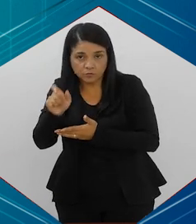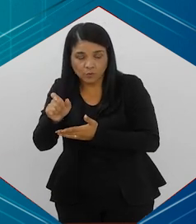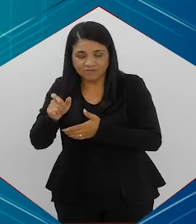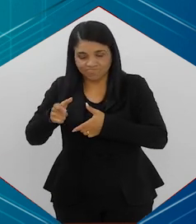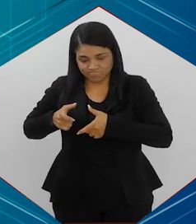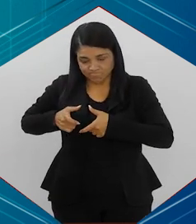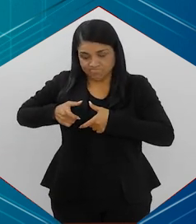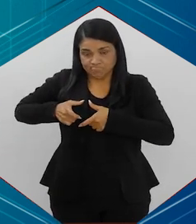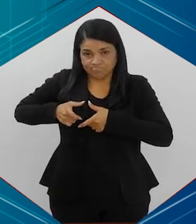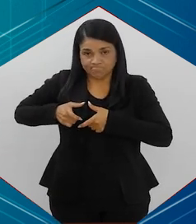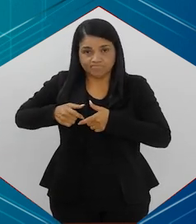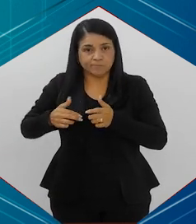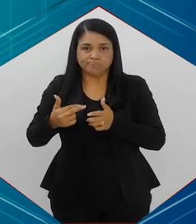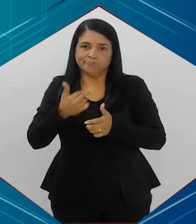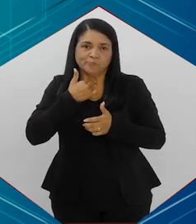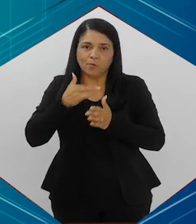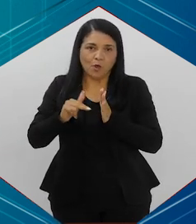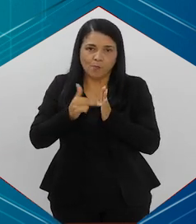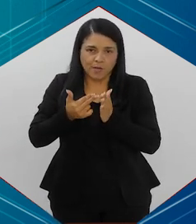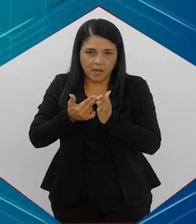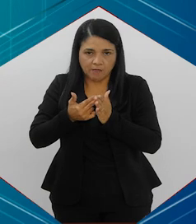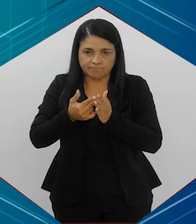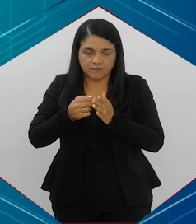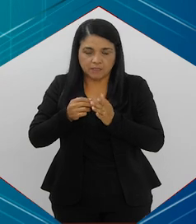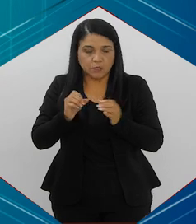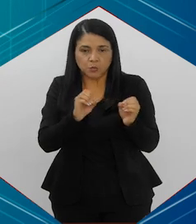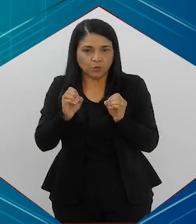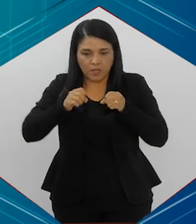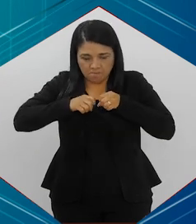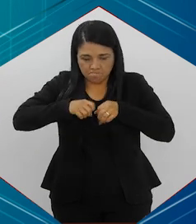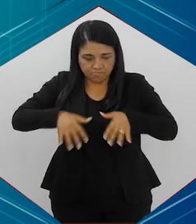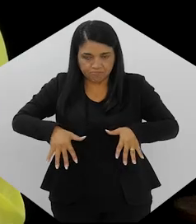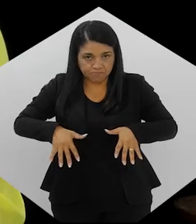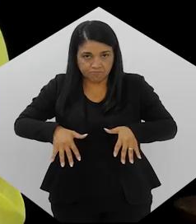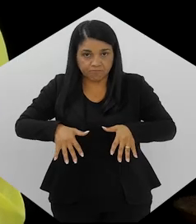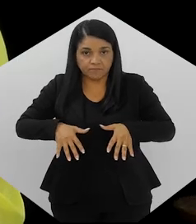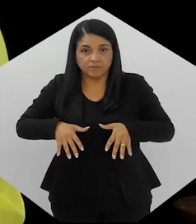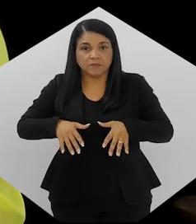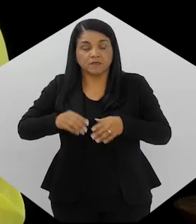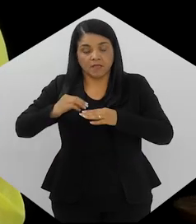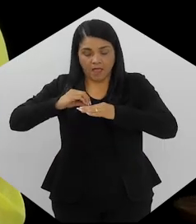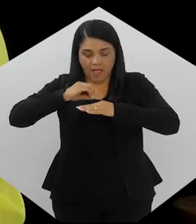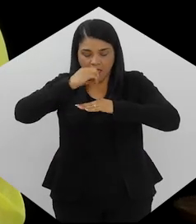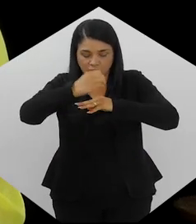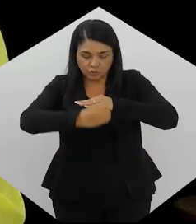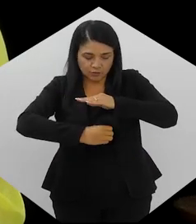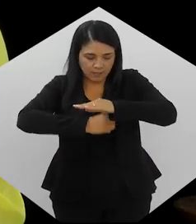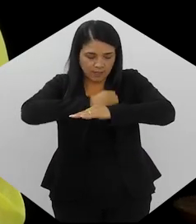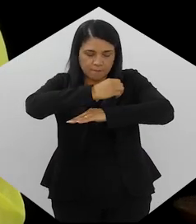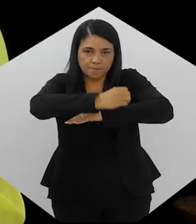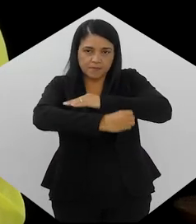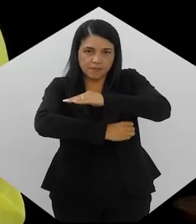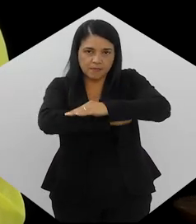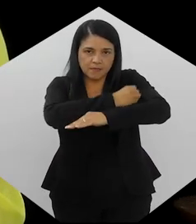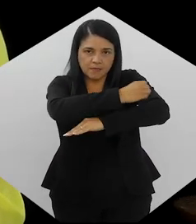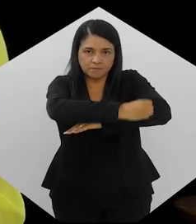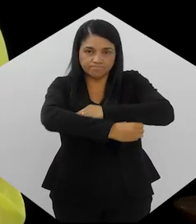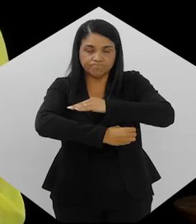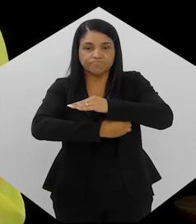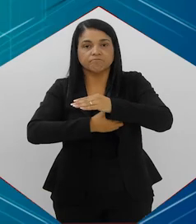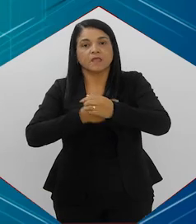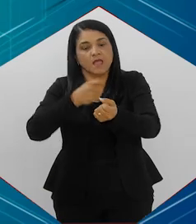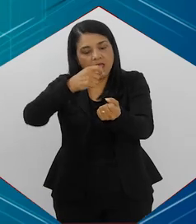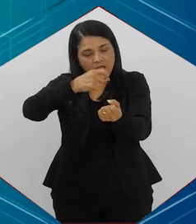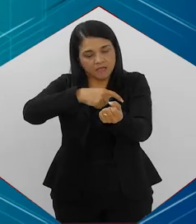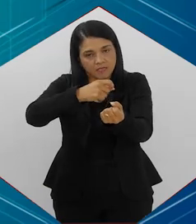tumor realmente é muito grande, não dá para operar, mas não tem metástase em nenhum outro lugar. A gente tem a radioterapia, a quimioterapia, a imunoterapia